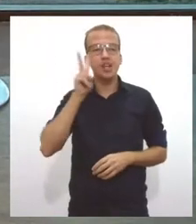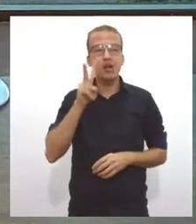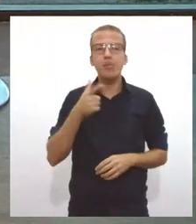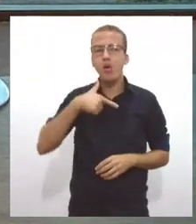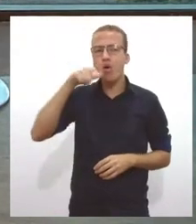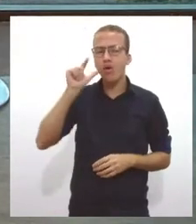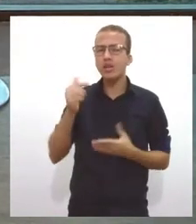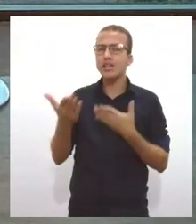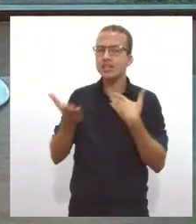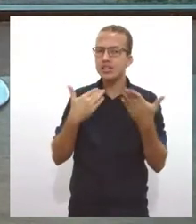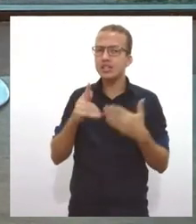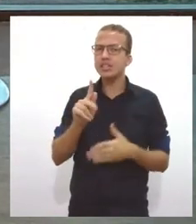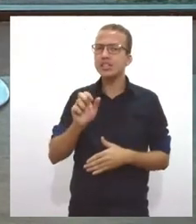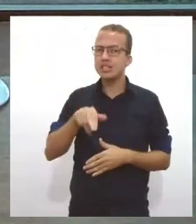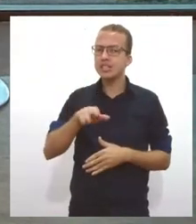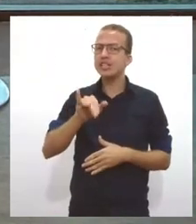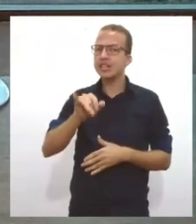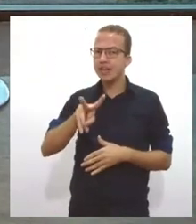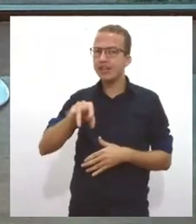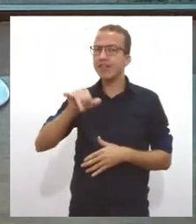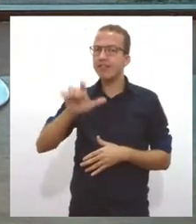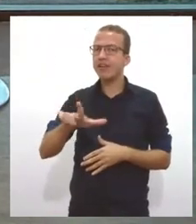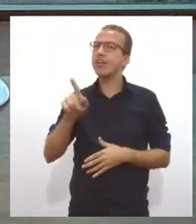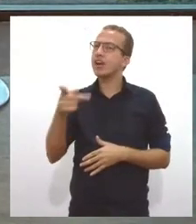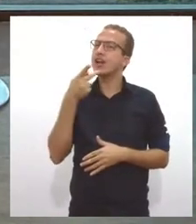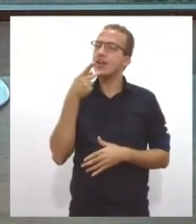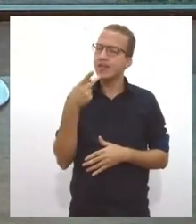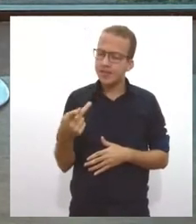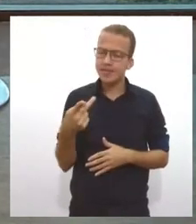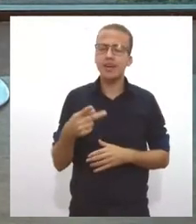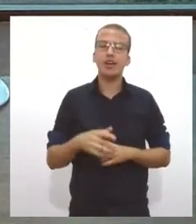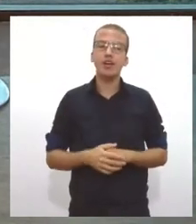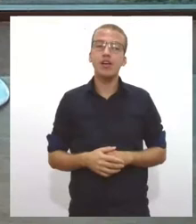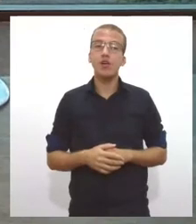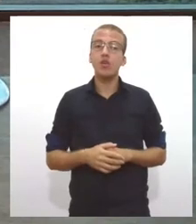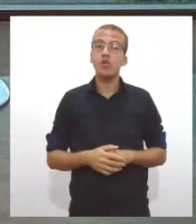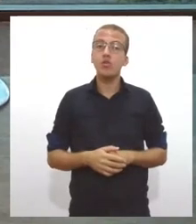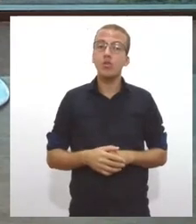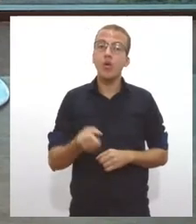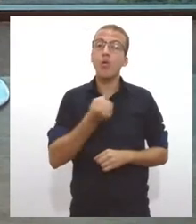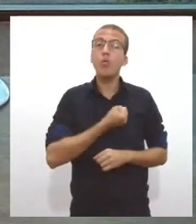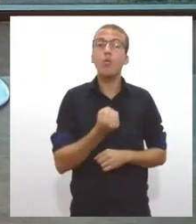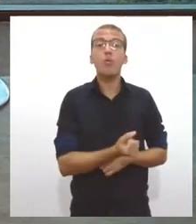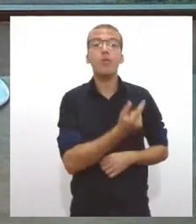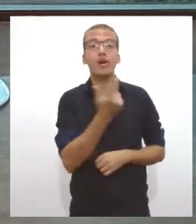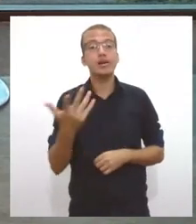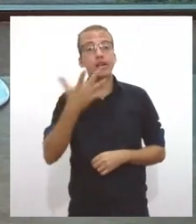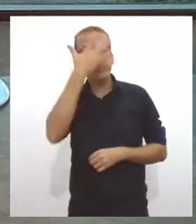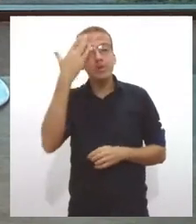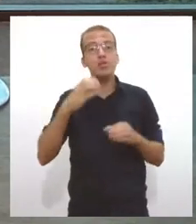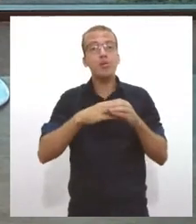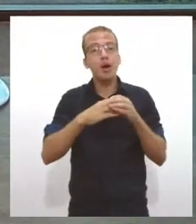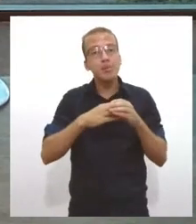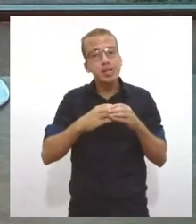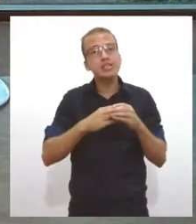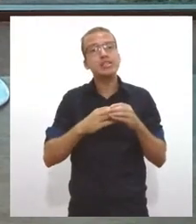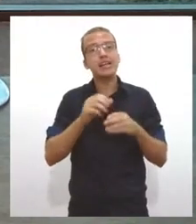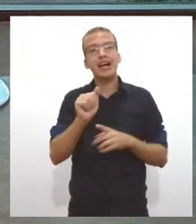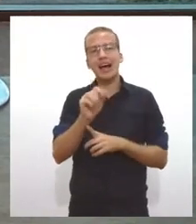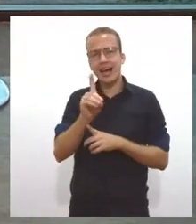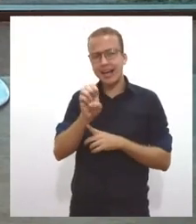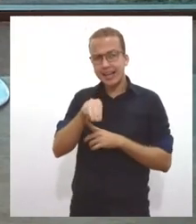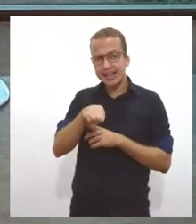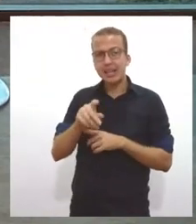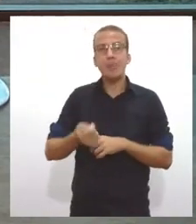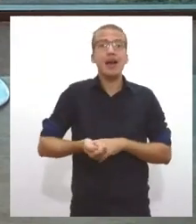Genival Nunes? até trazendo para a gente o número de pessoas concursadas na DEMA. É um número muito pequeno. Se eu não me engano, ele disse